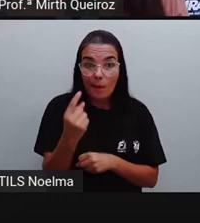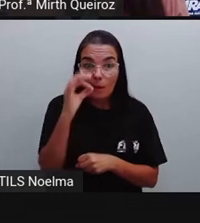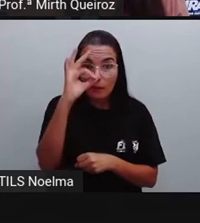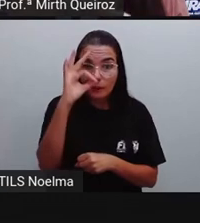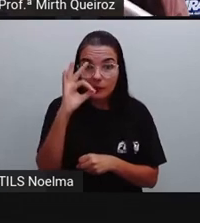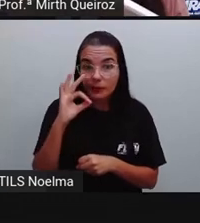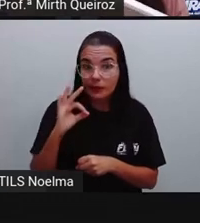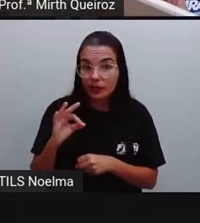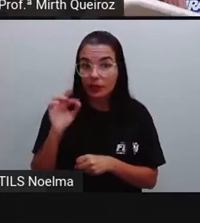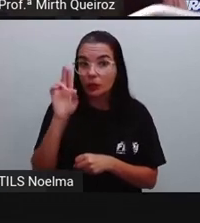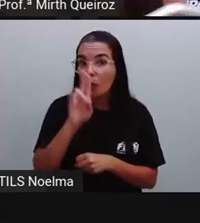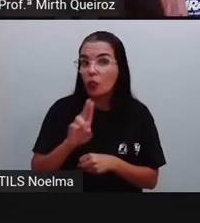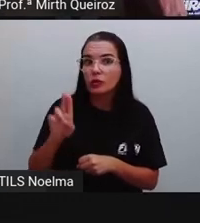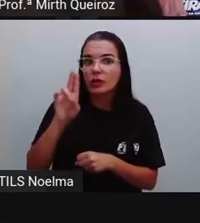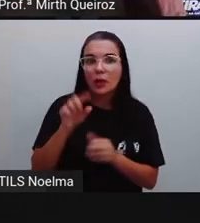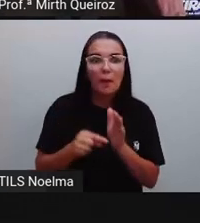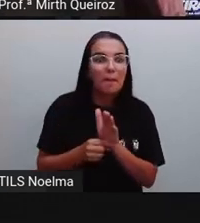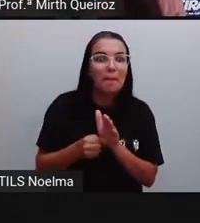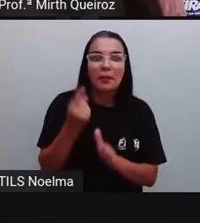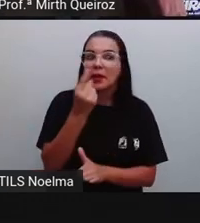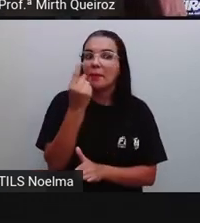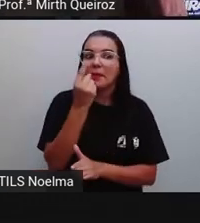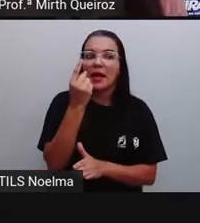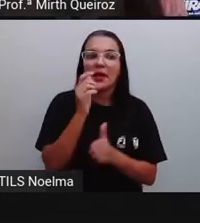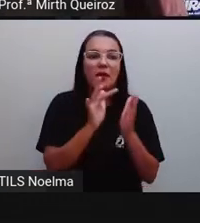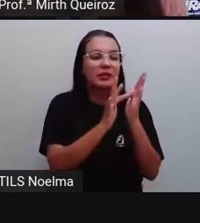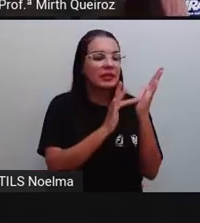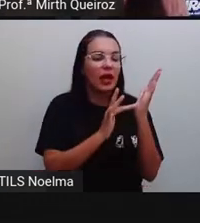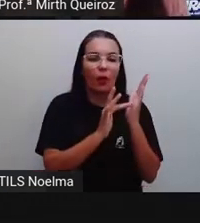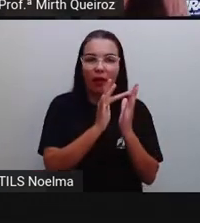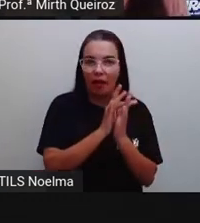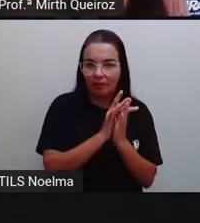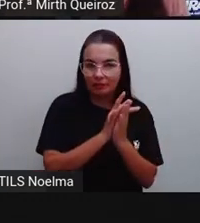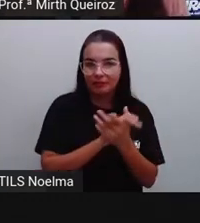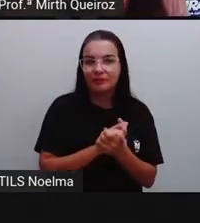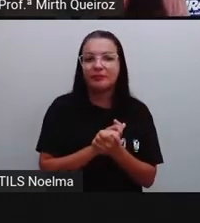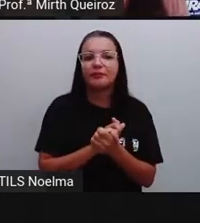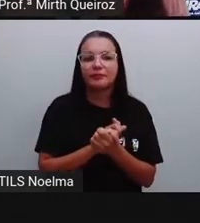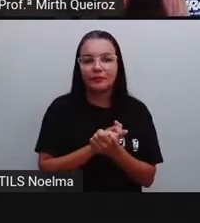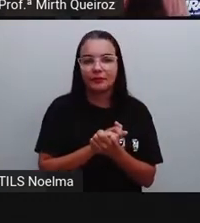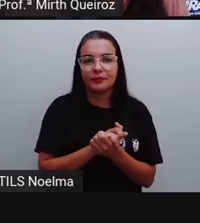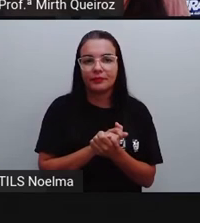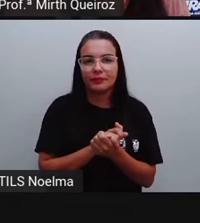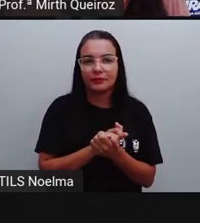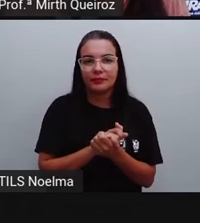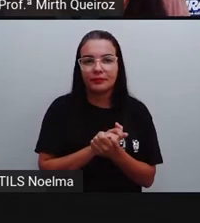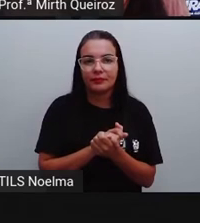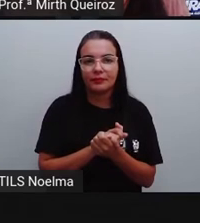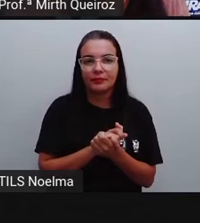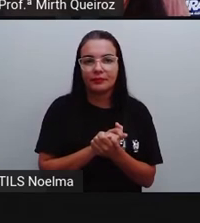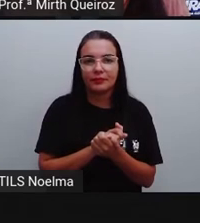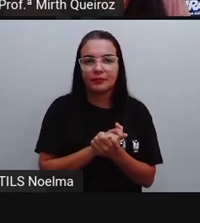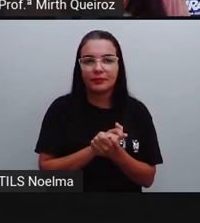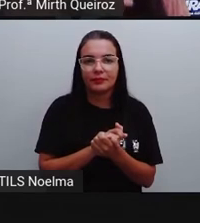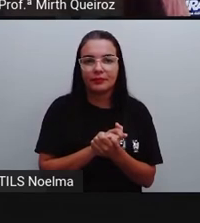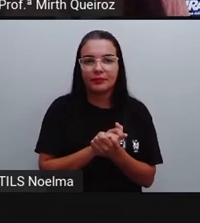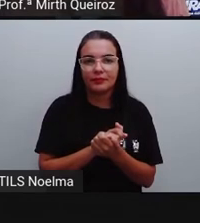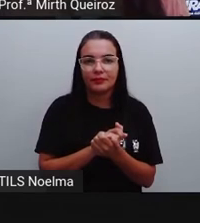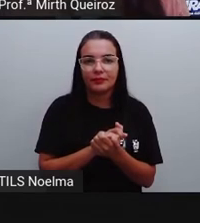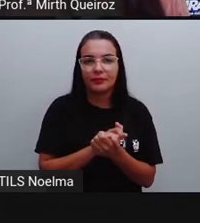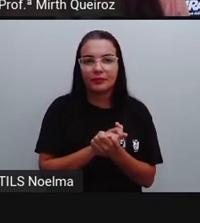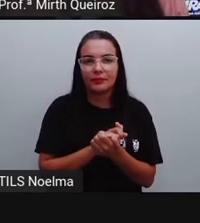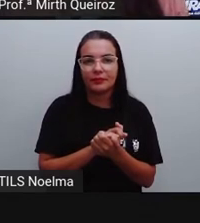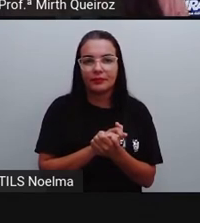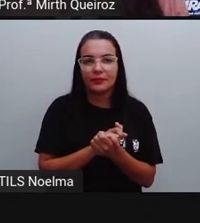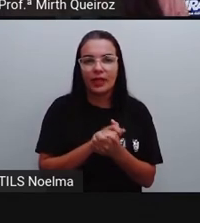utilização. Estava em primeiro lugar aí o telefone imóvel celular. 98,1%.